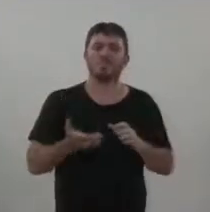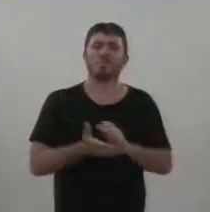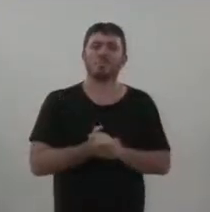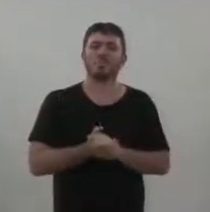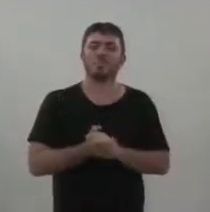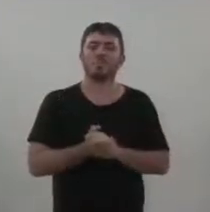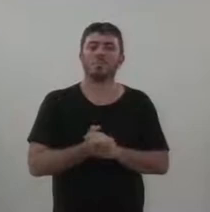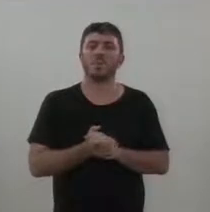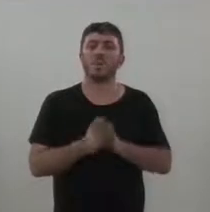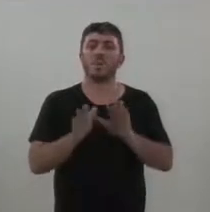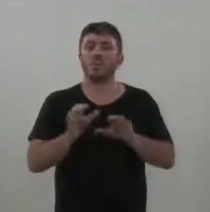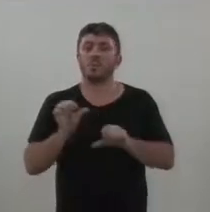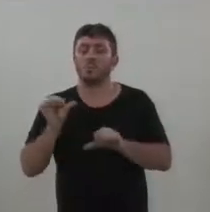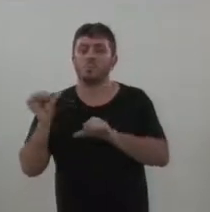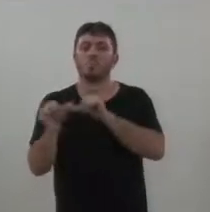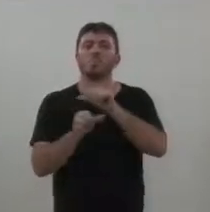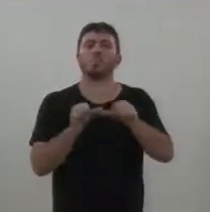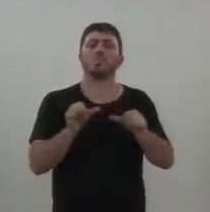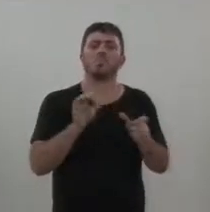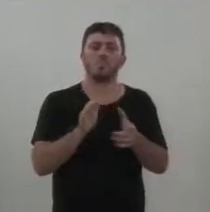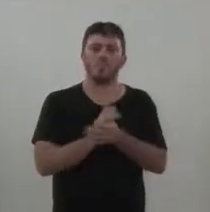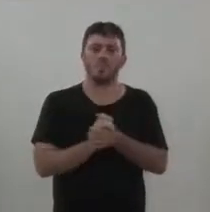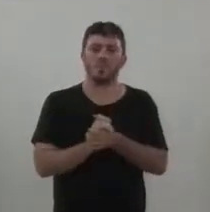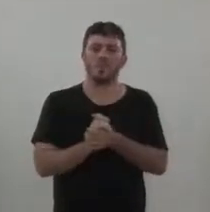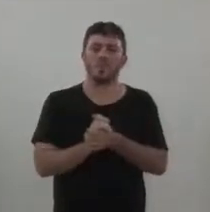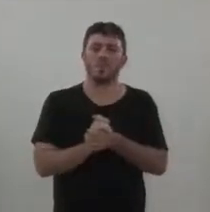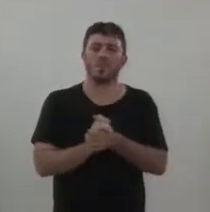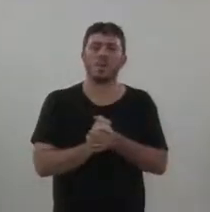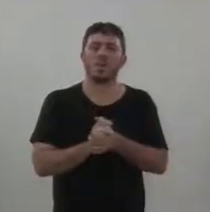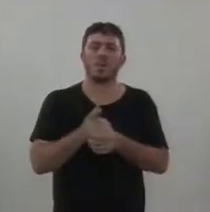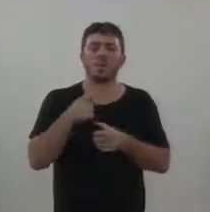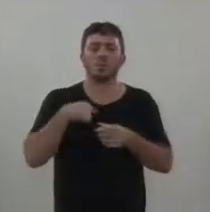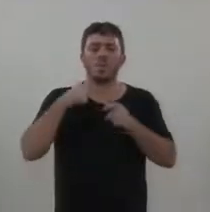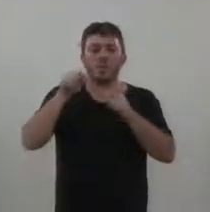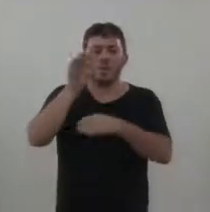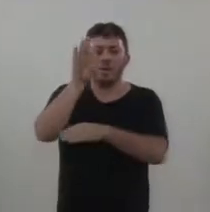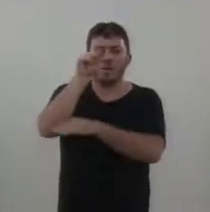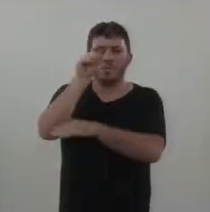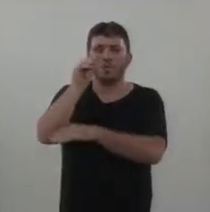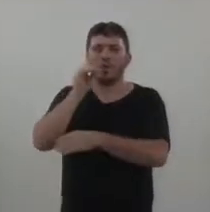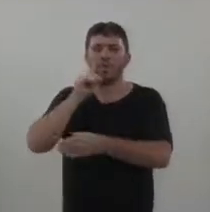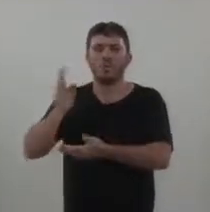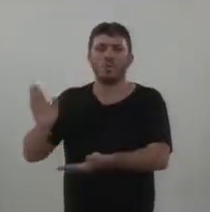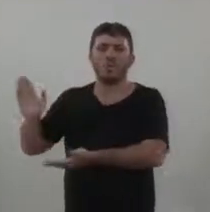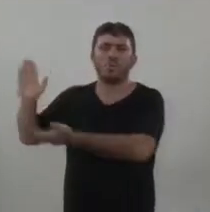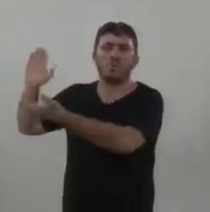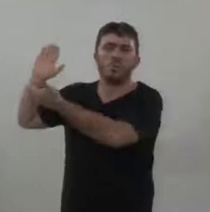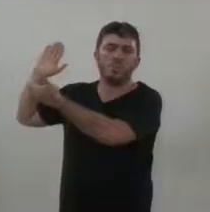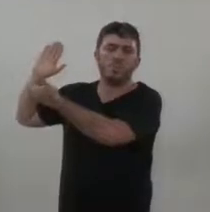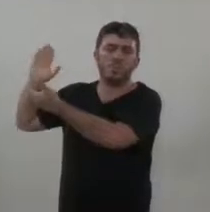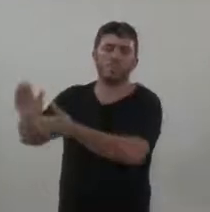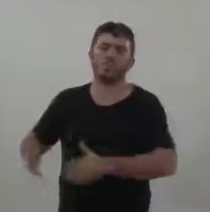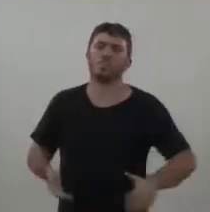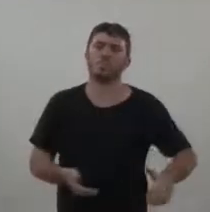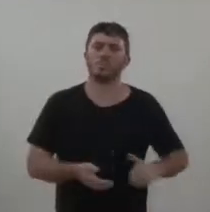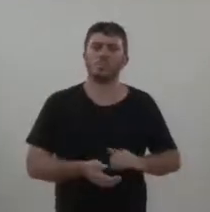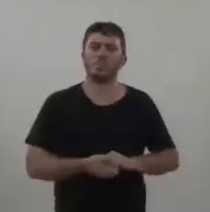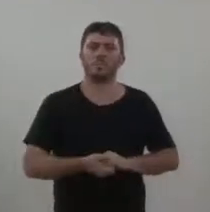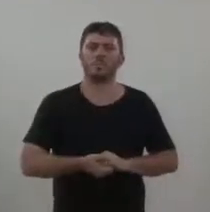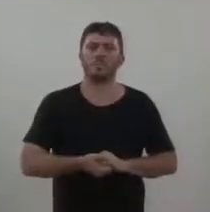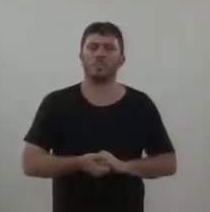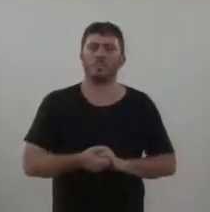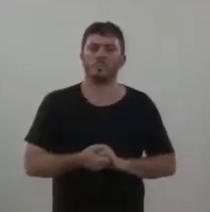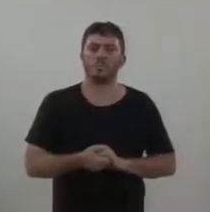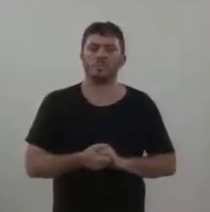Mudando de assunto, a imprensa pode colocar aquela foto? vou falar rapidinho sobre esse assunto. Não é